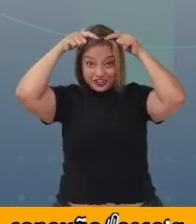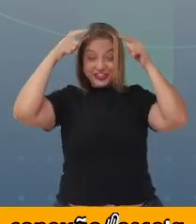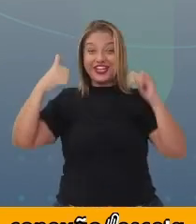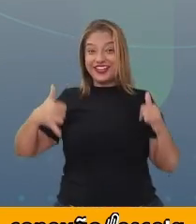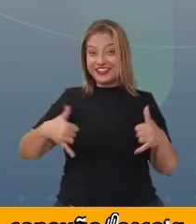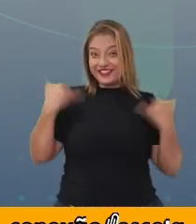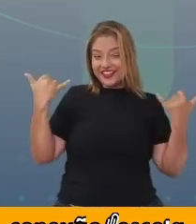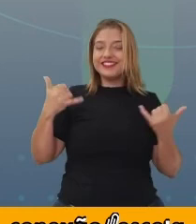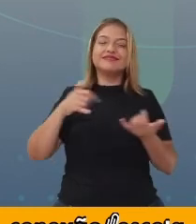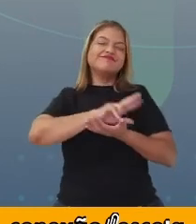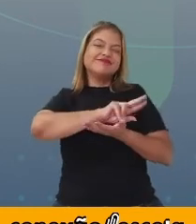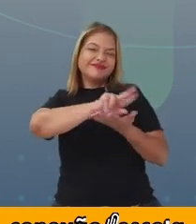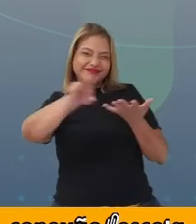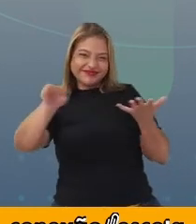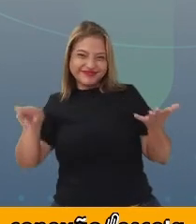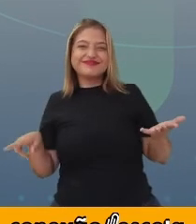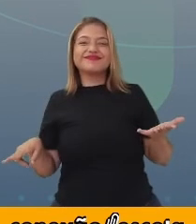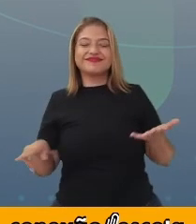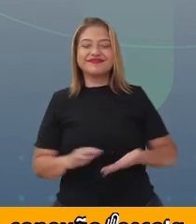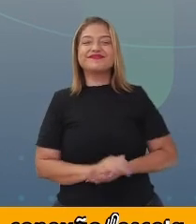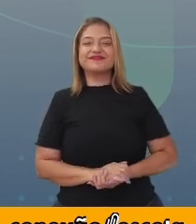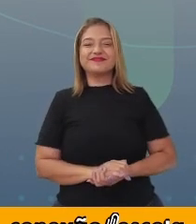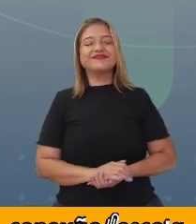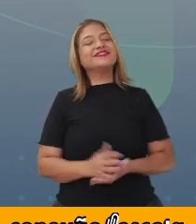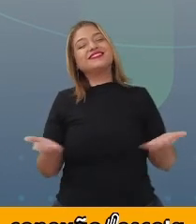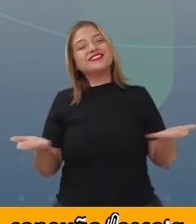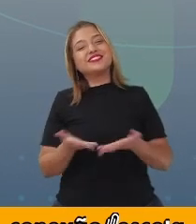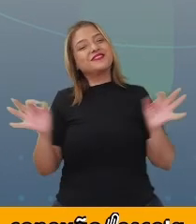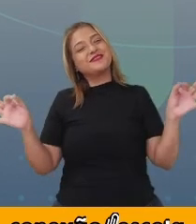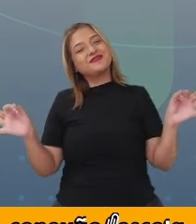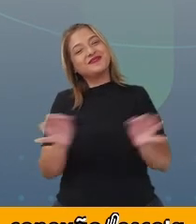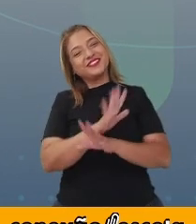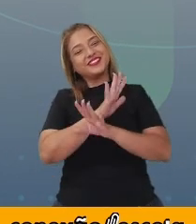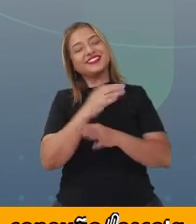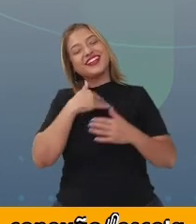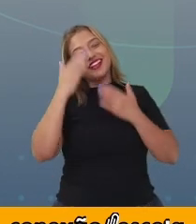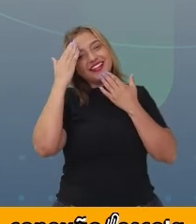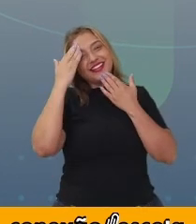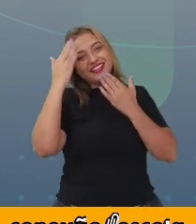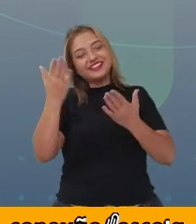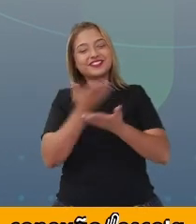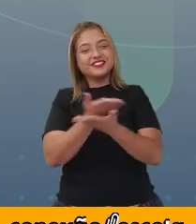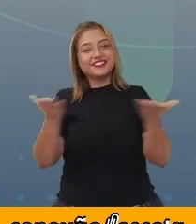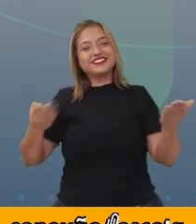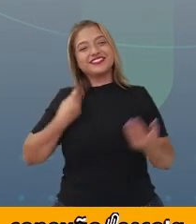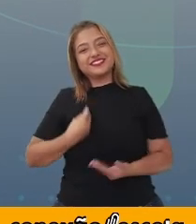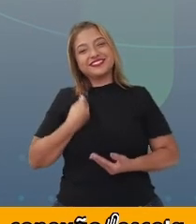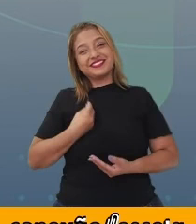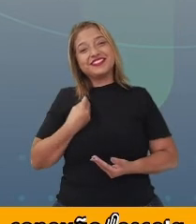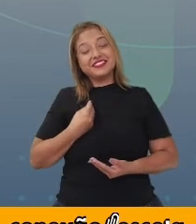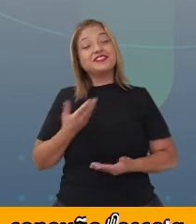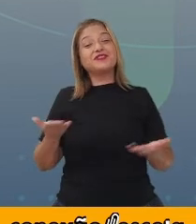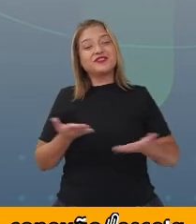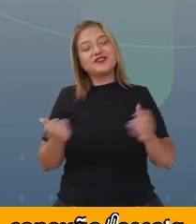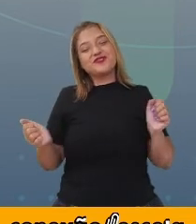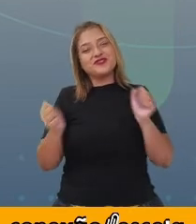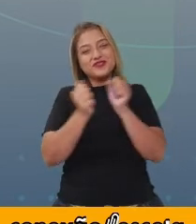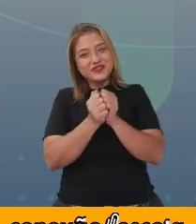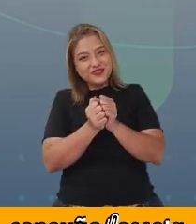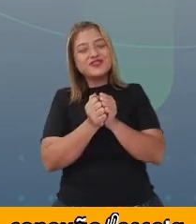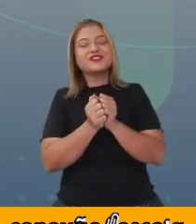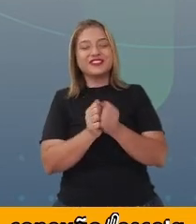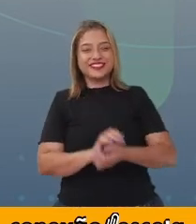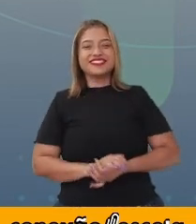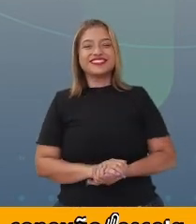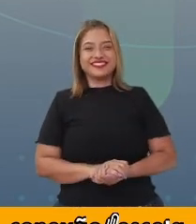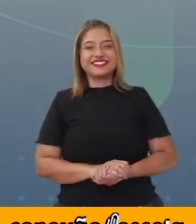e muitas outras. E por hoje é só. Quero agradecer a presença de vocês, a companhia de vocês aqui